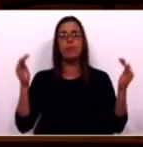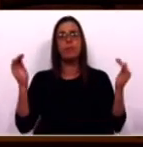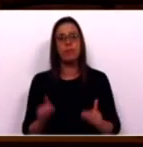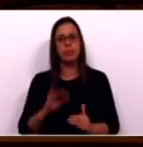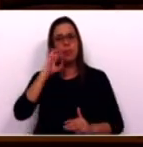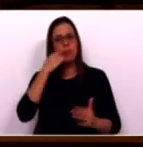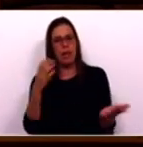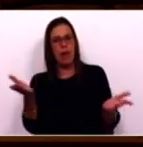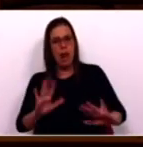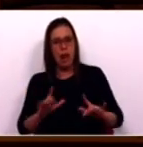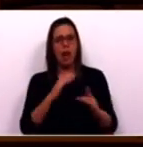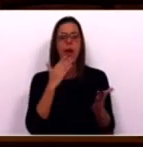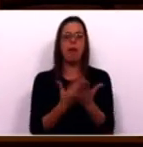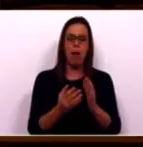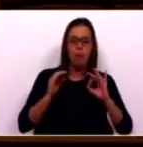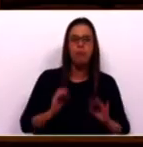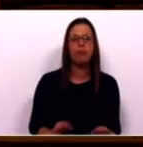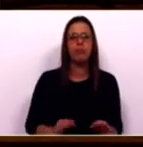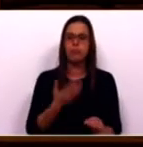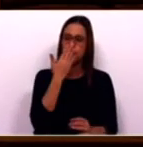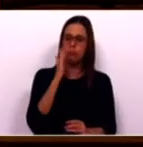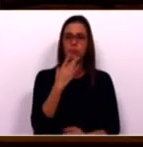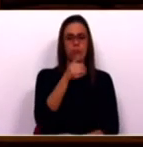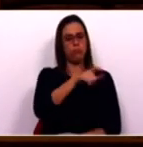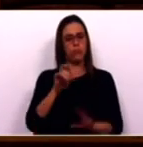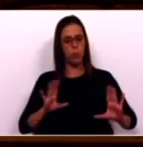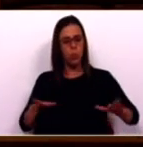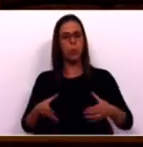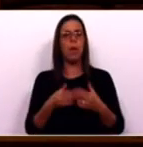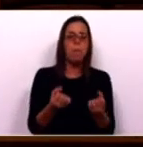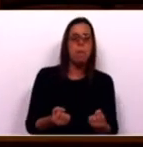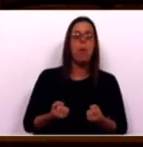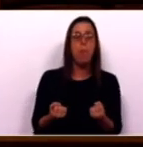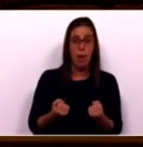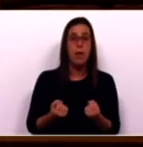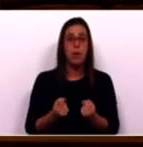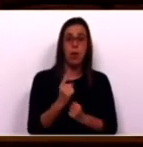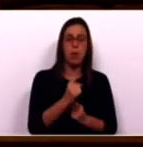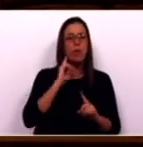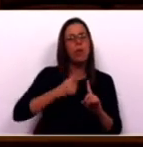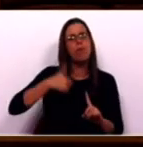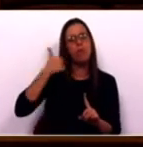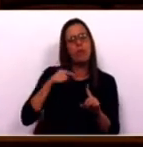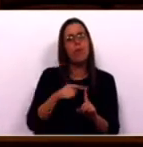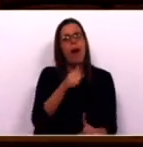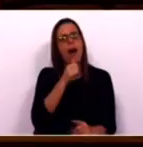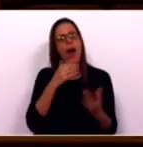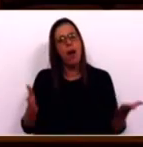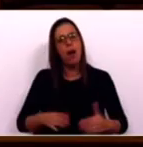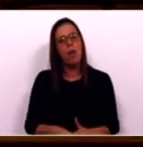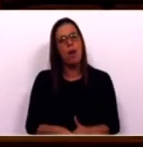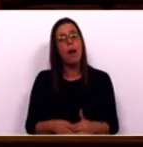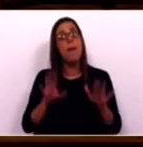reduzir o desperdício e a gerar uma efetiva atitude individual e coletiva de poupança no recurso fundamental que é a água.